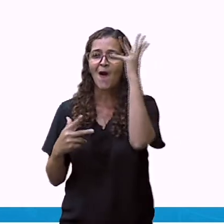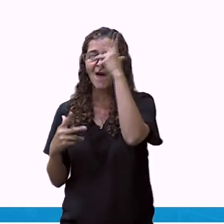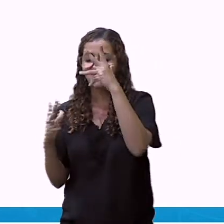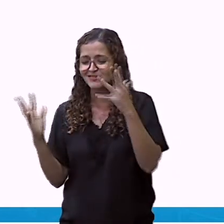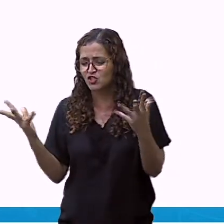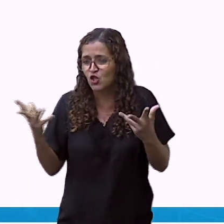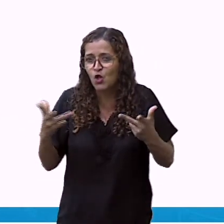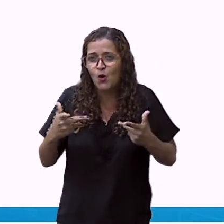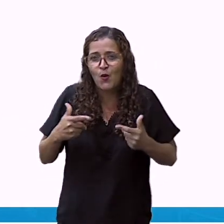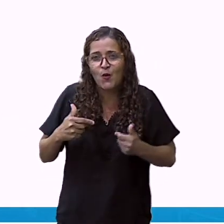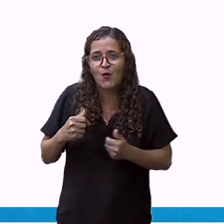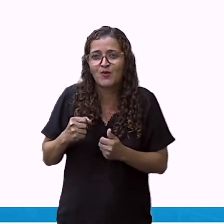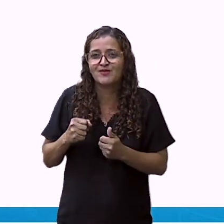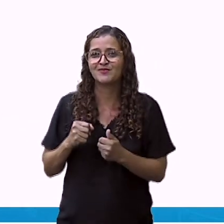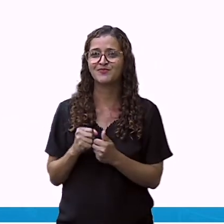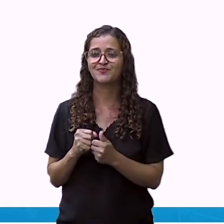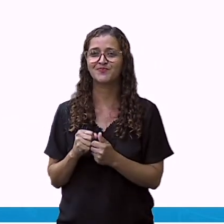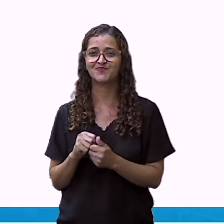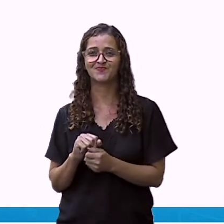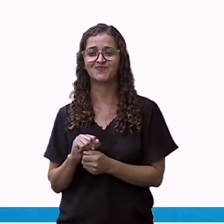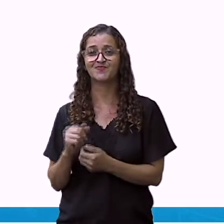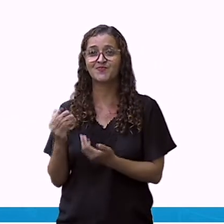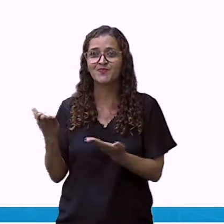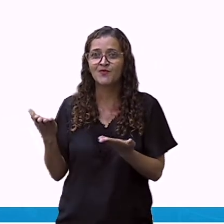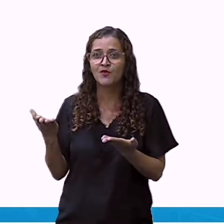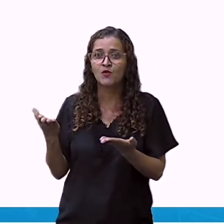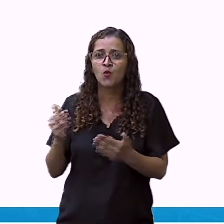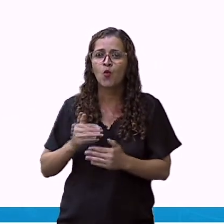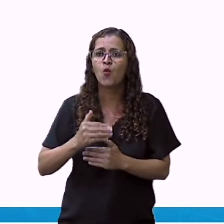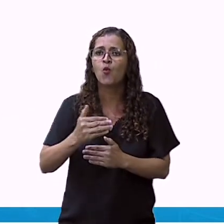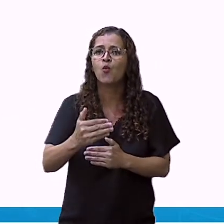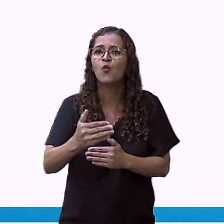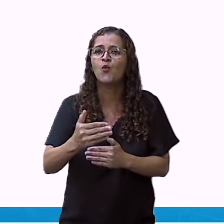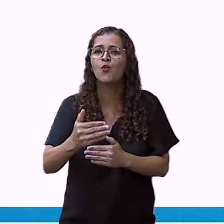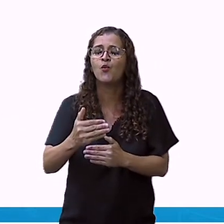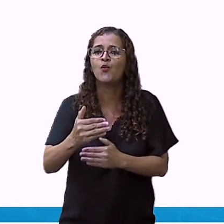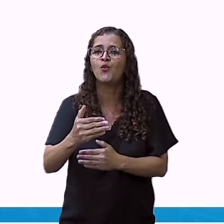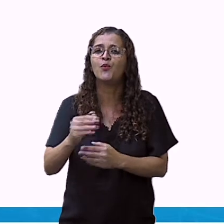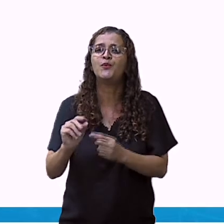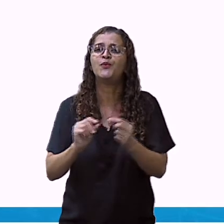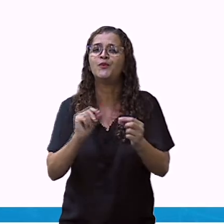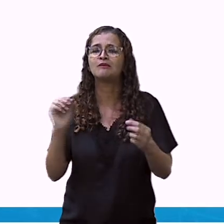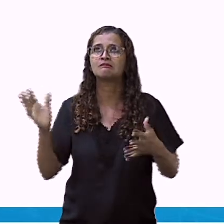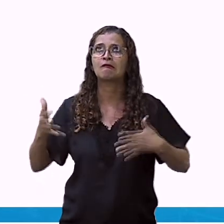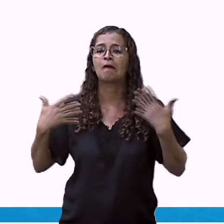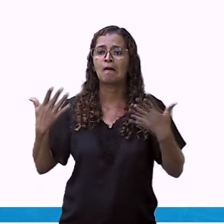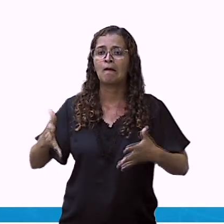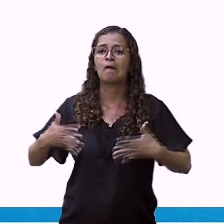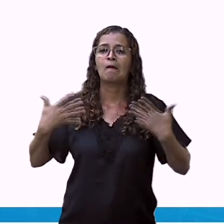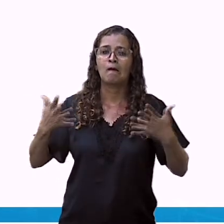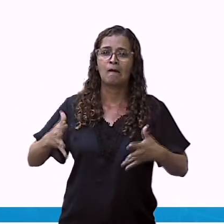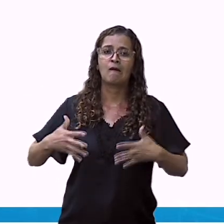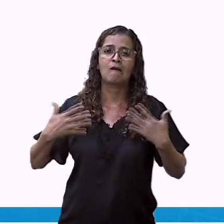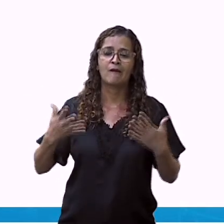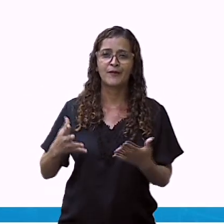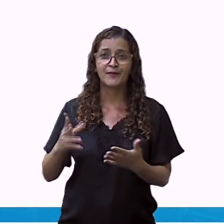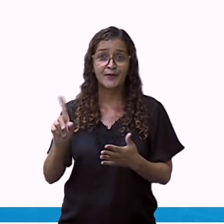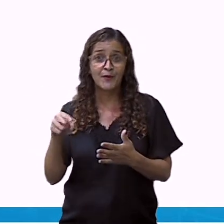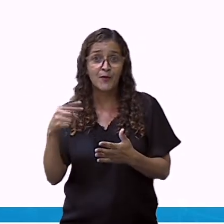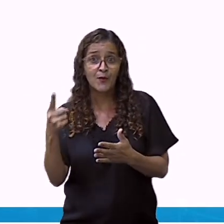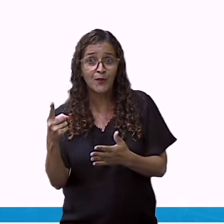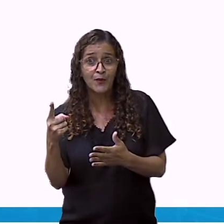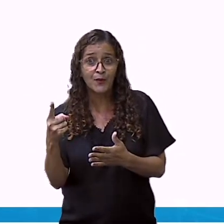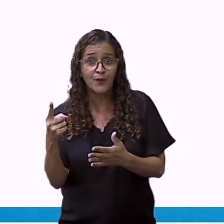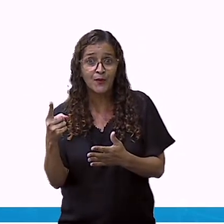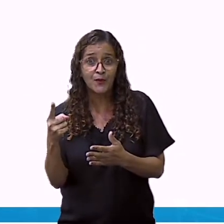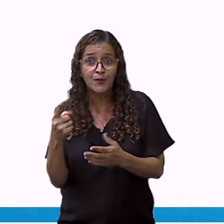E a próxima? O verão, está verde a árvore, não é isso? E a próxima? O outono. O que